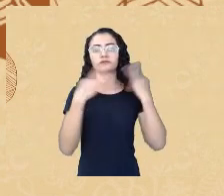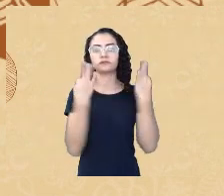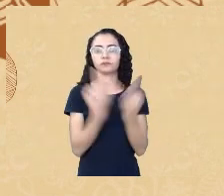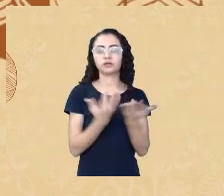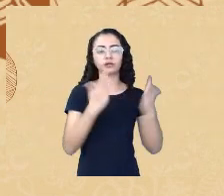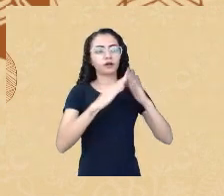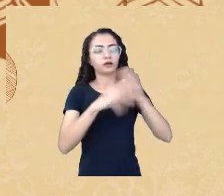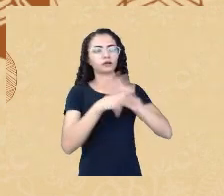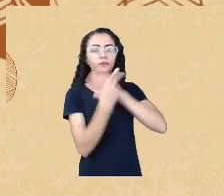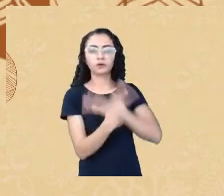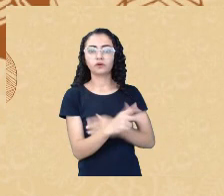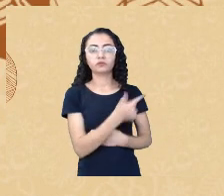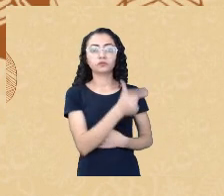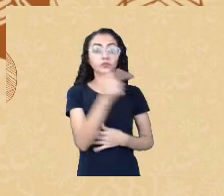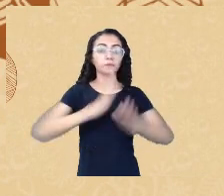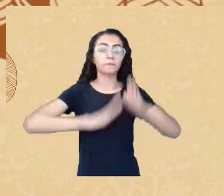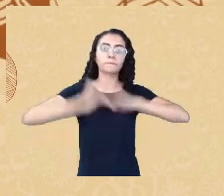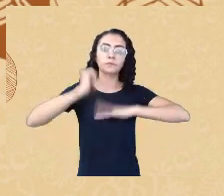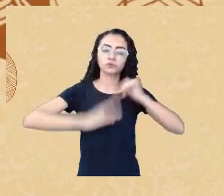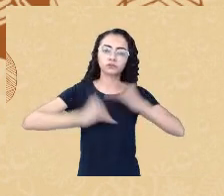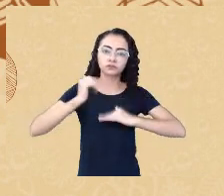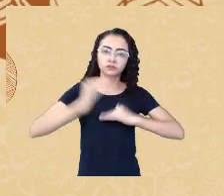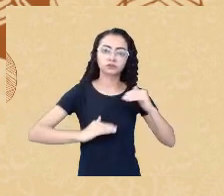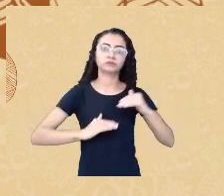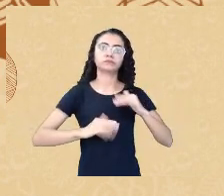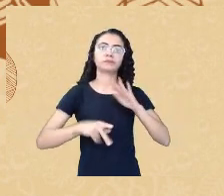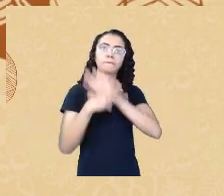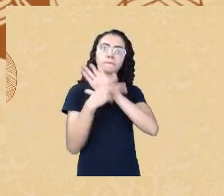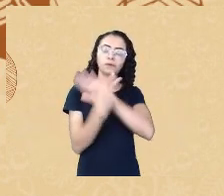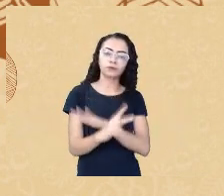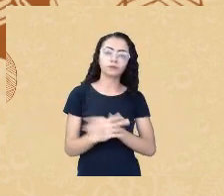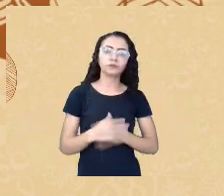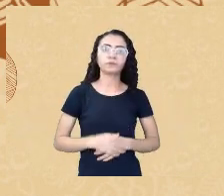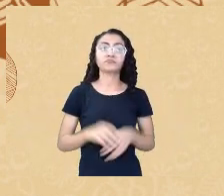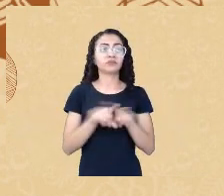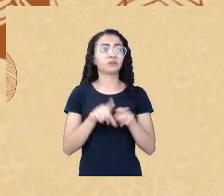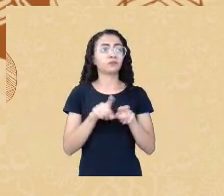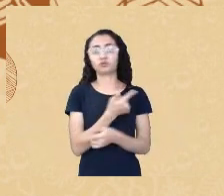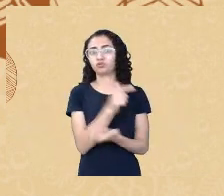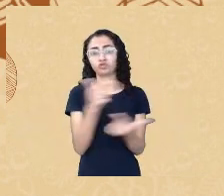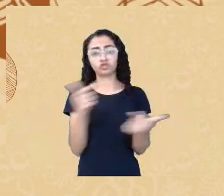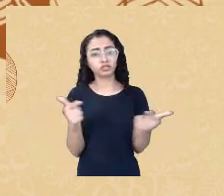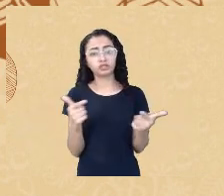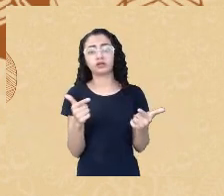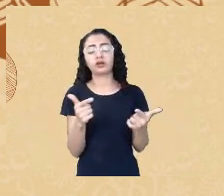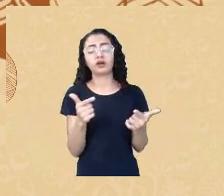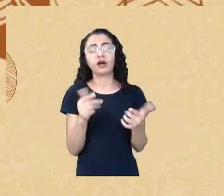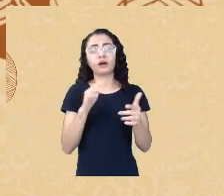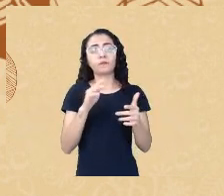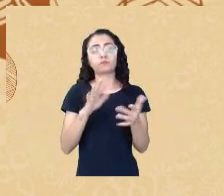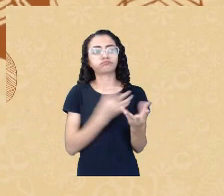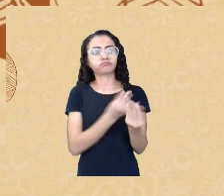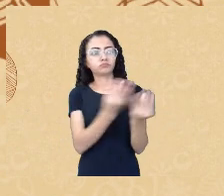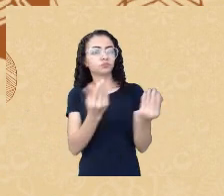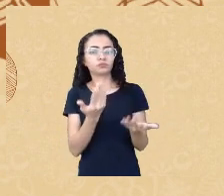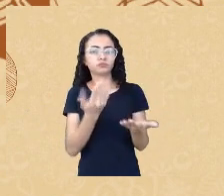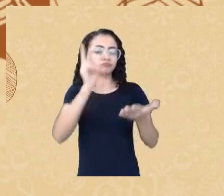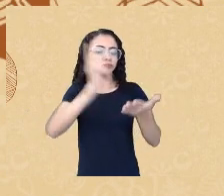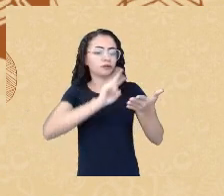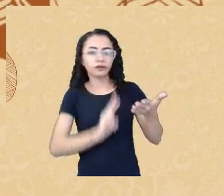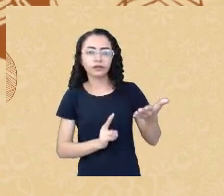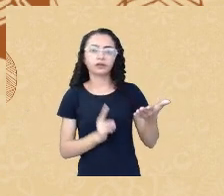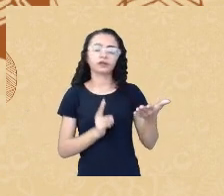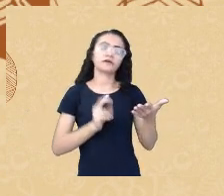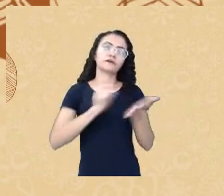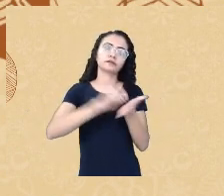específica sem obviamente nenhuma educação não sabiam ler porque não estavam lá para aprender nada pelo contrário com saúde